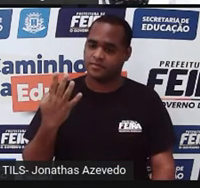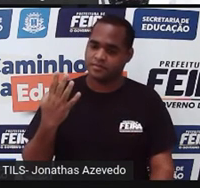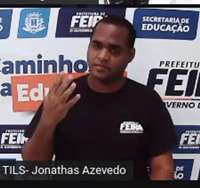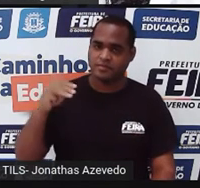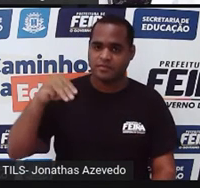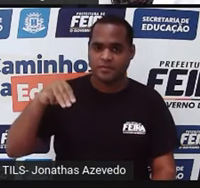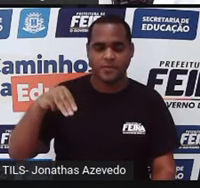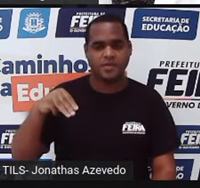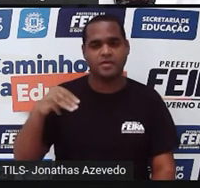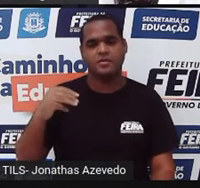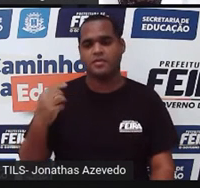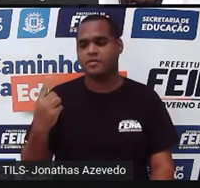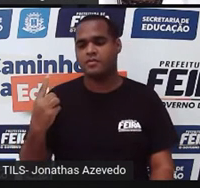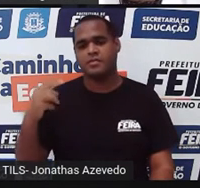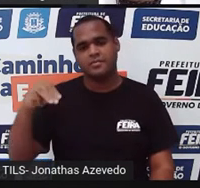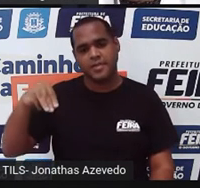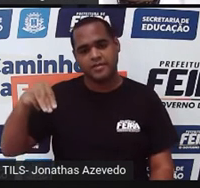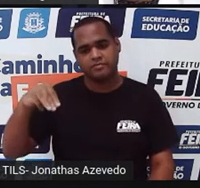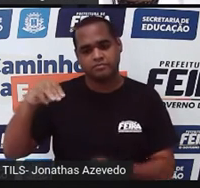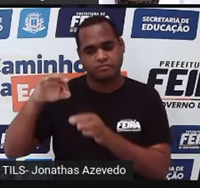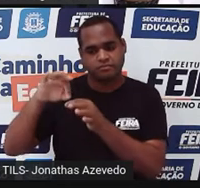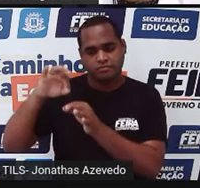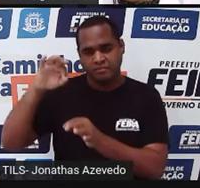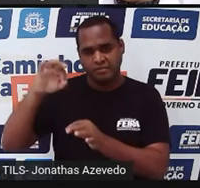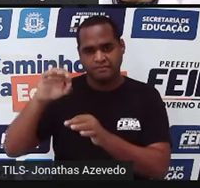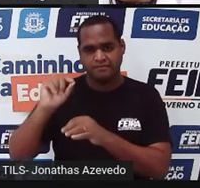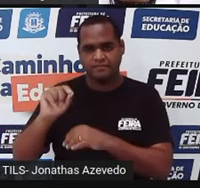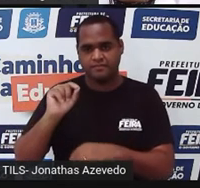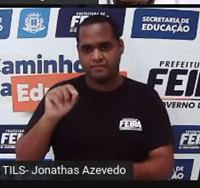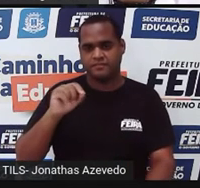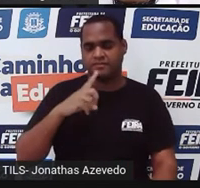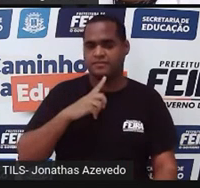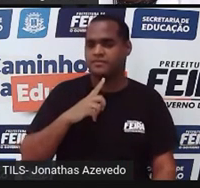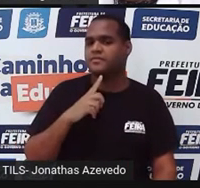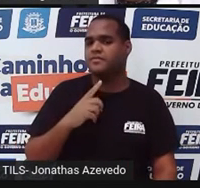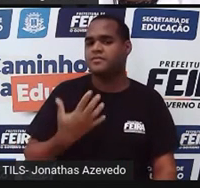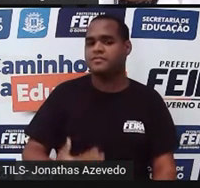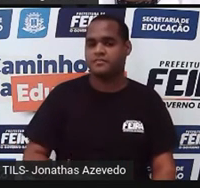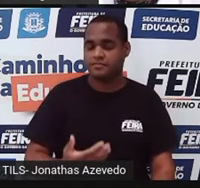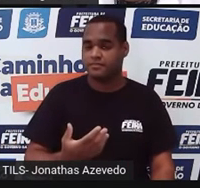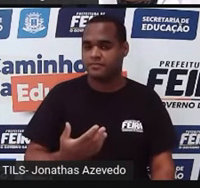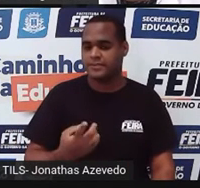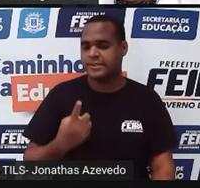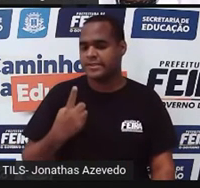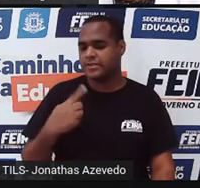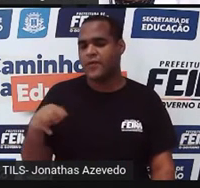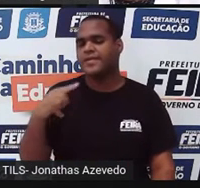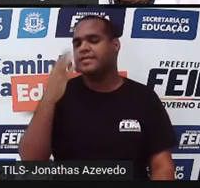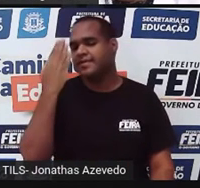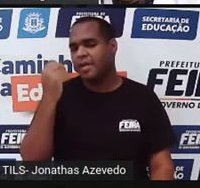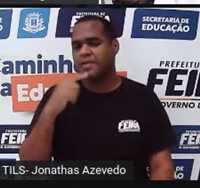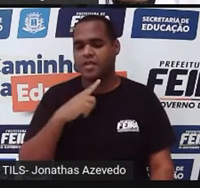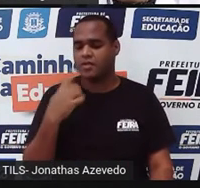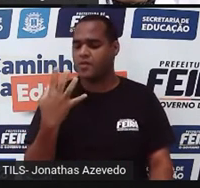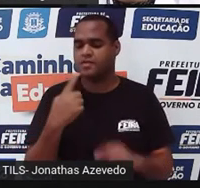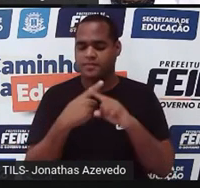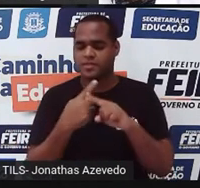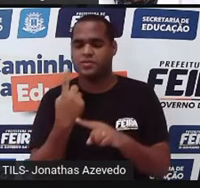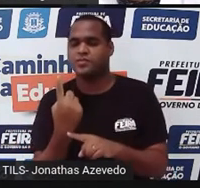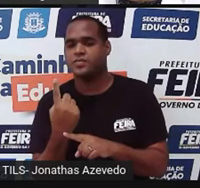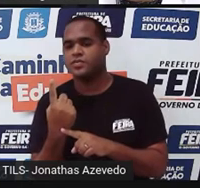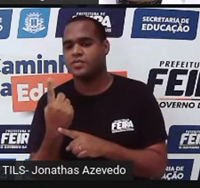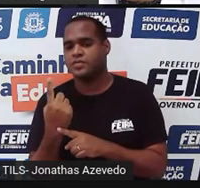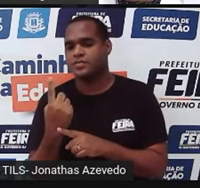altura 1. Então, 4 metros vezes 1 metro. E a gente sabe que 4 vezes 1 é o próprio